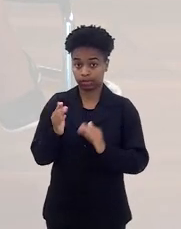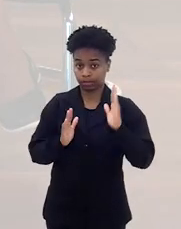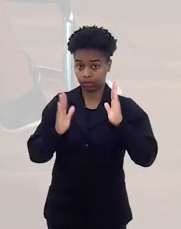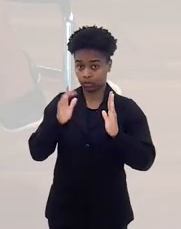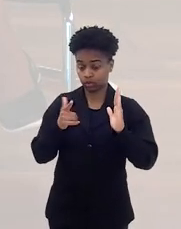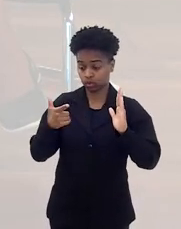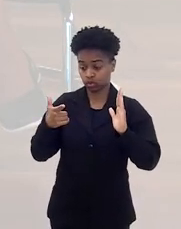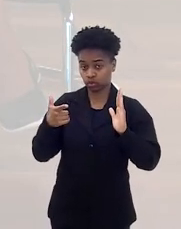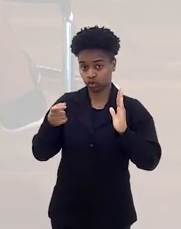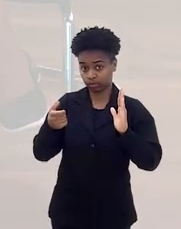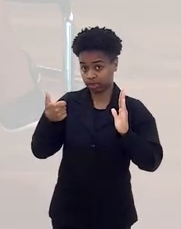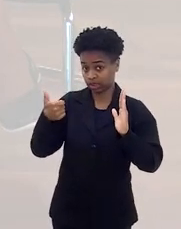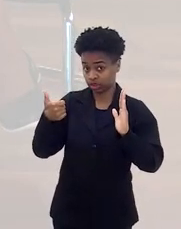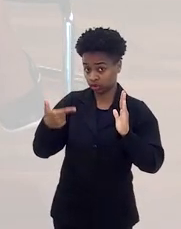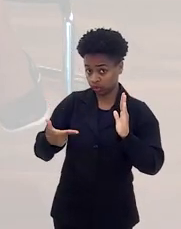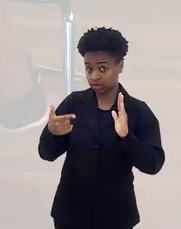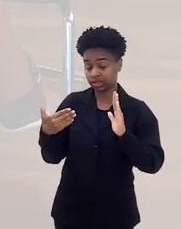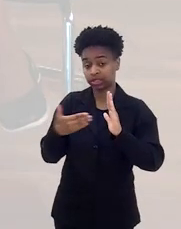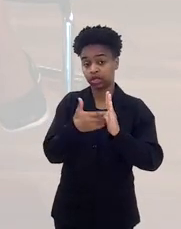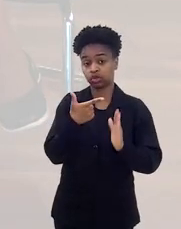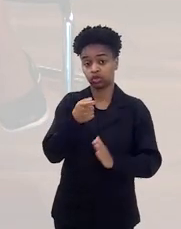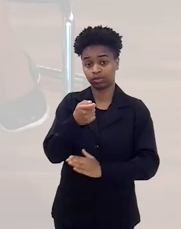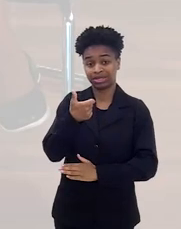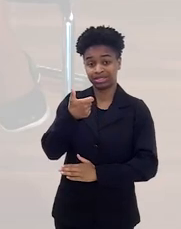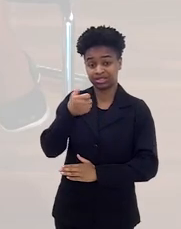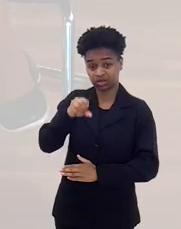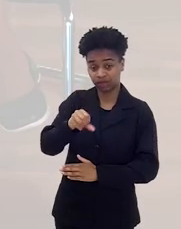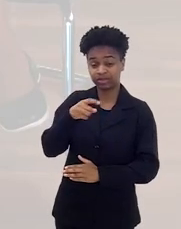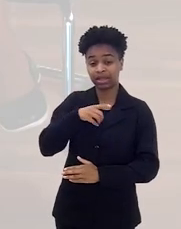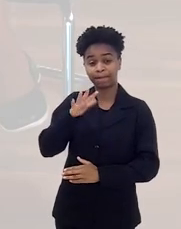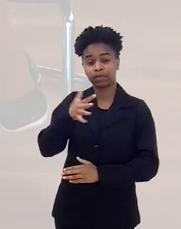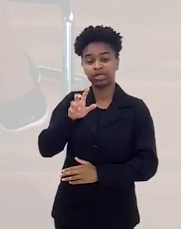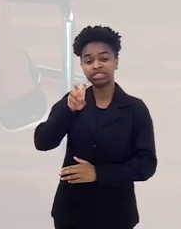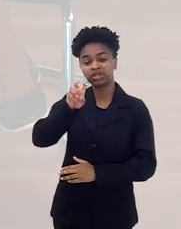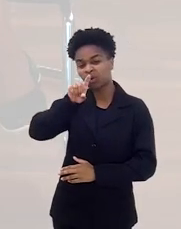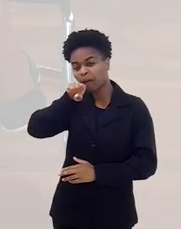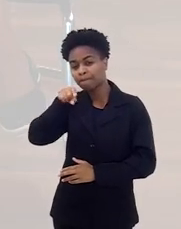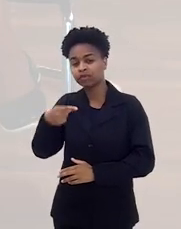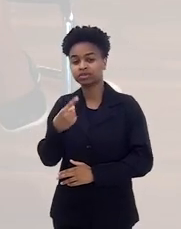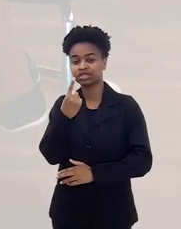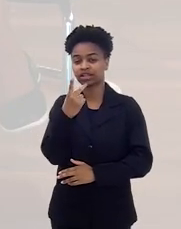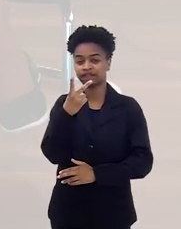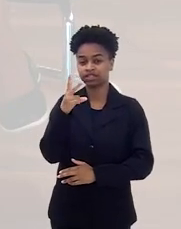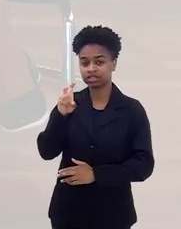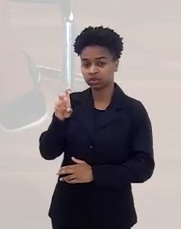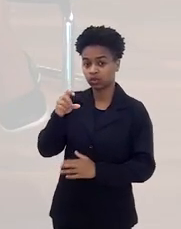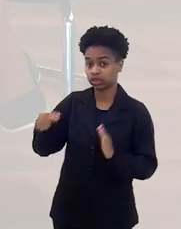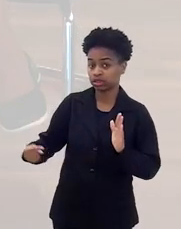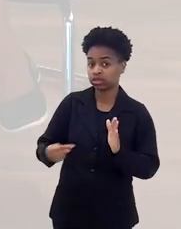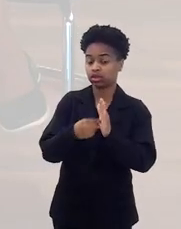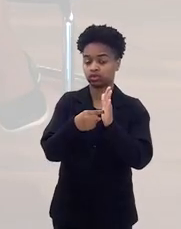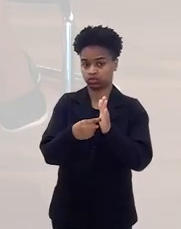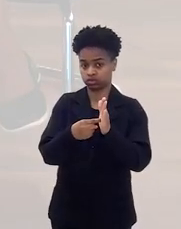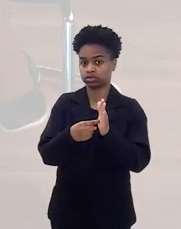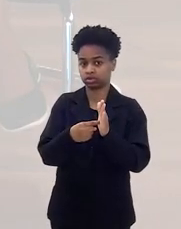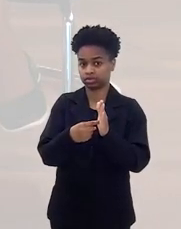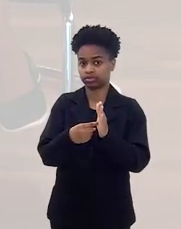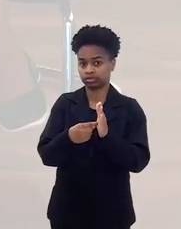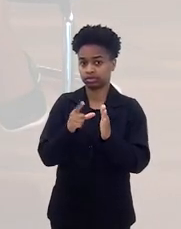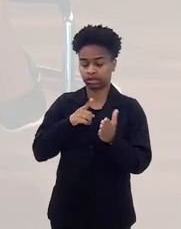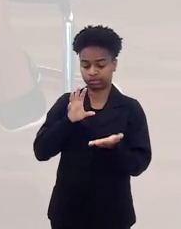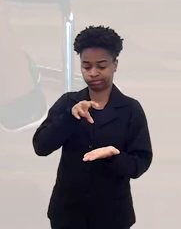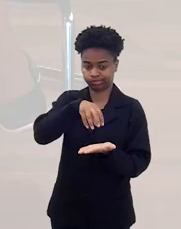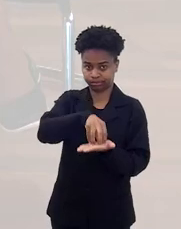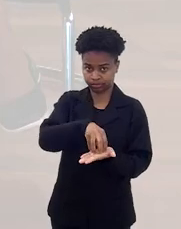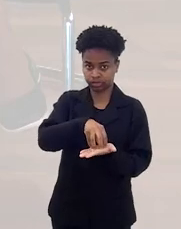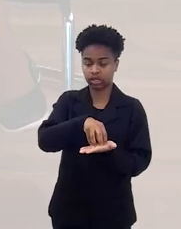2012 a 2019, cerca de 5.125 denúncias que foram formuladas no Disque 100, que é